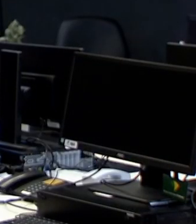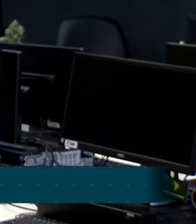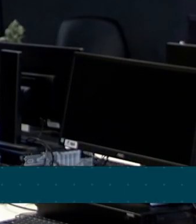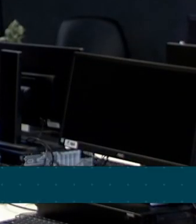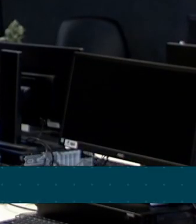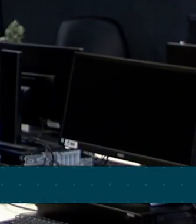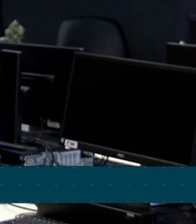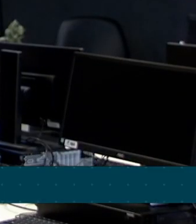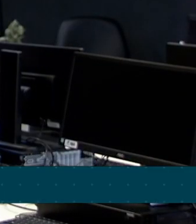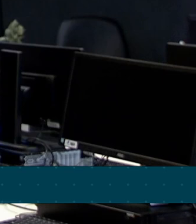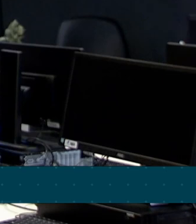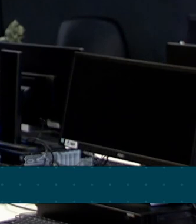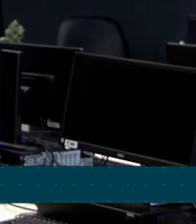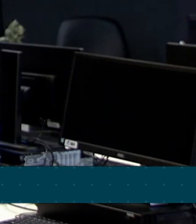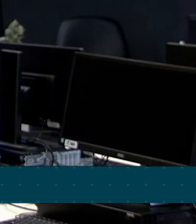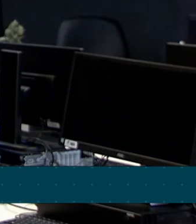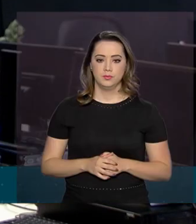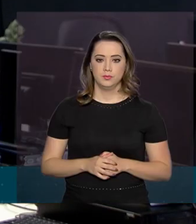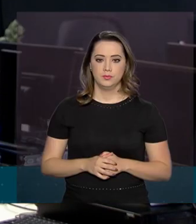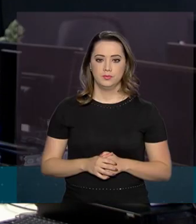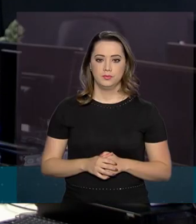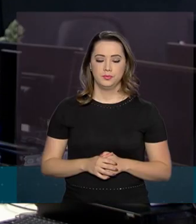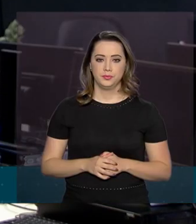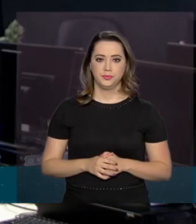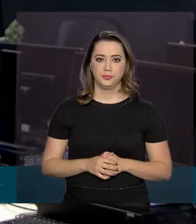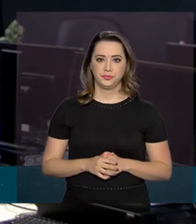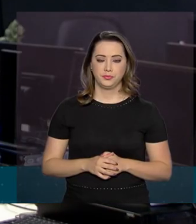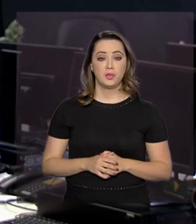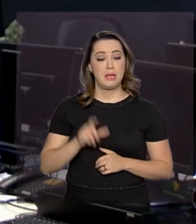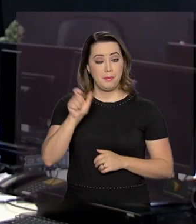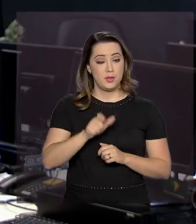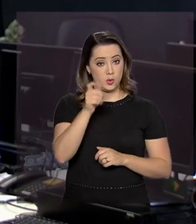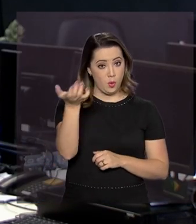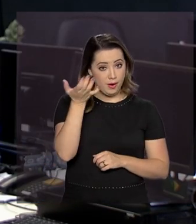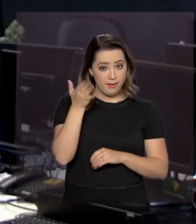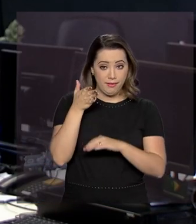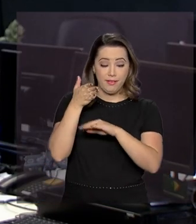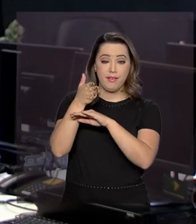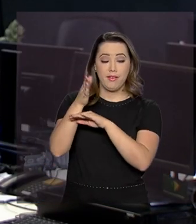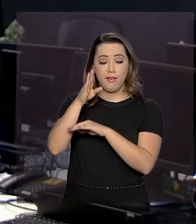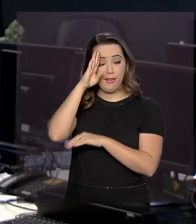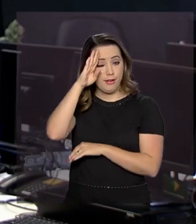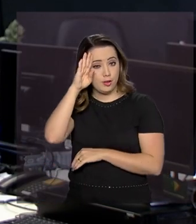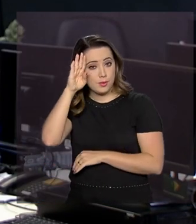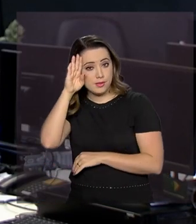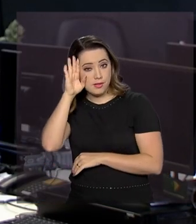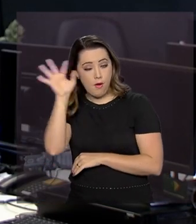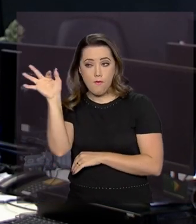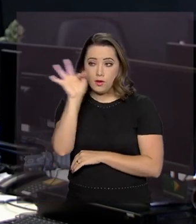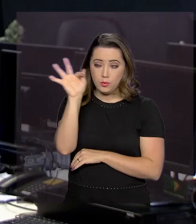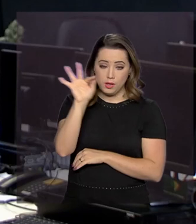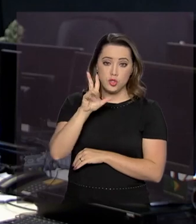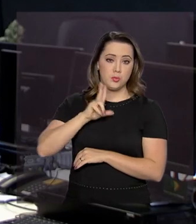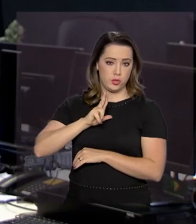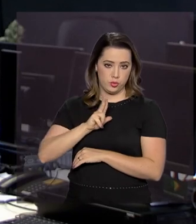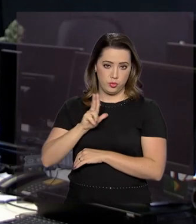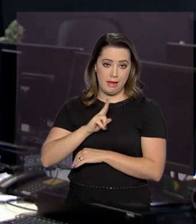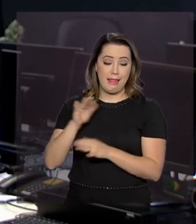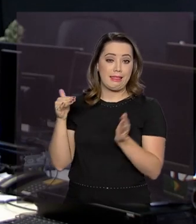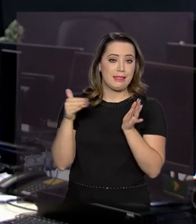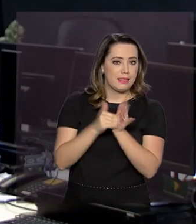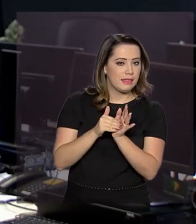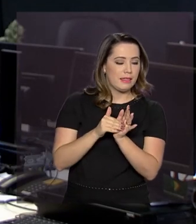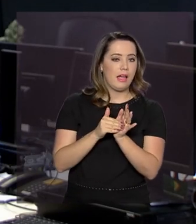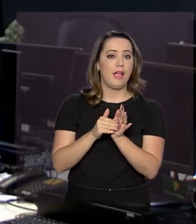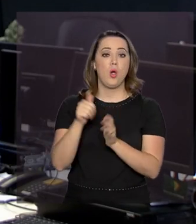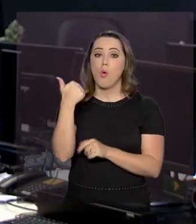obter o financiamento estudantil, o FIES, para conquistar um diploma universitário em uma instituição privada de ensino, tem até as 23